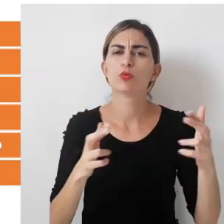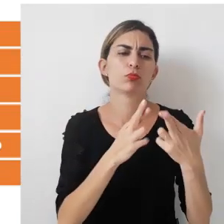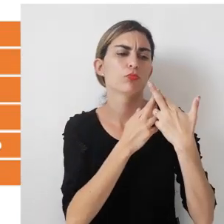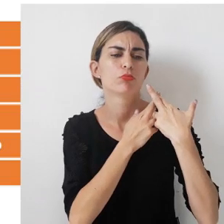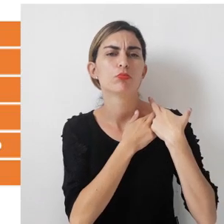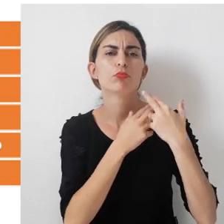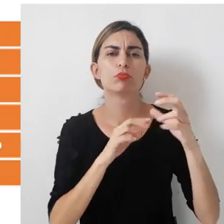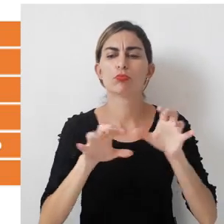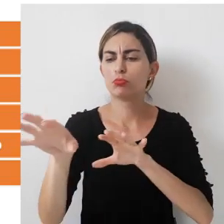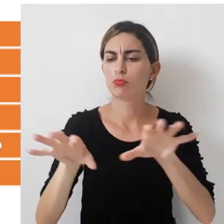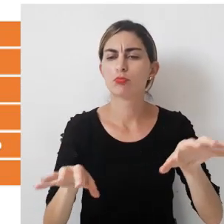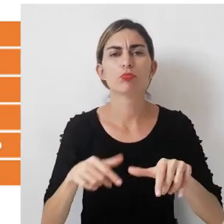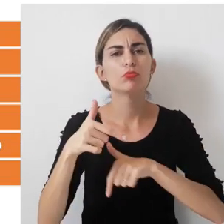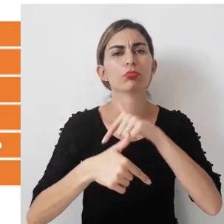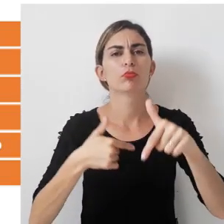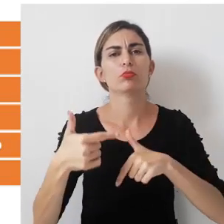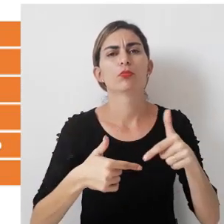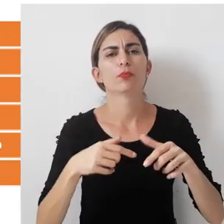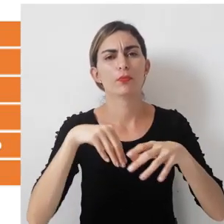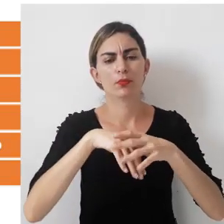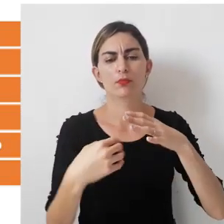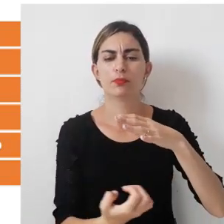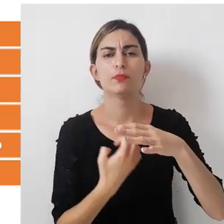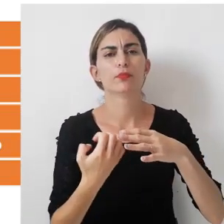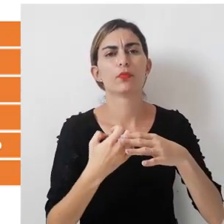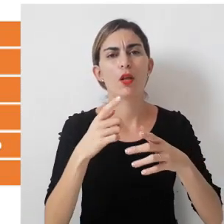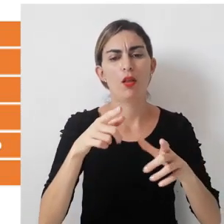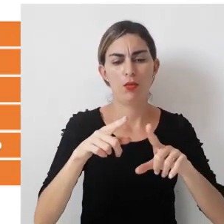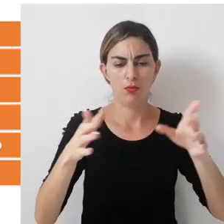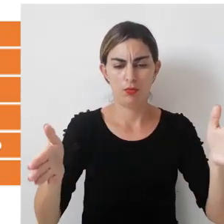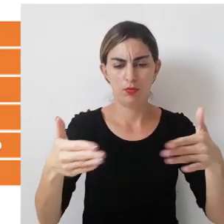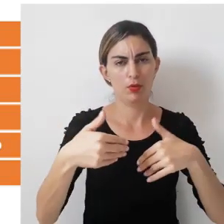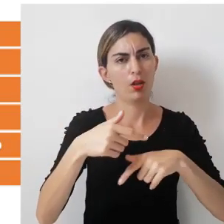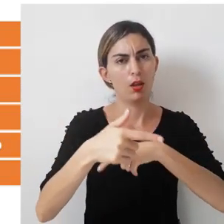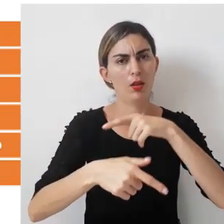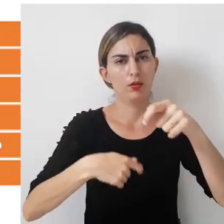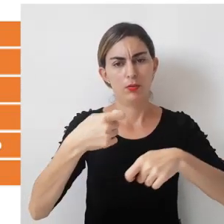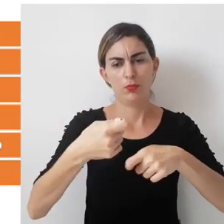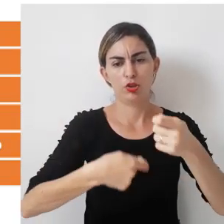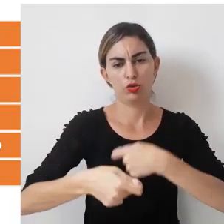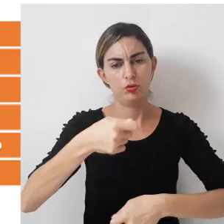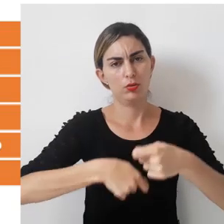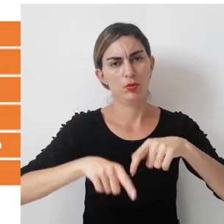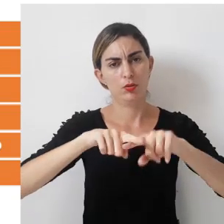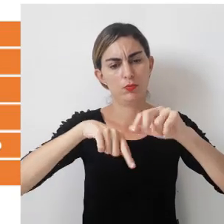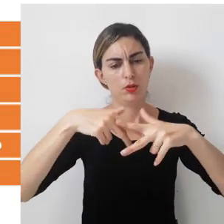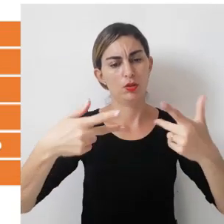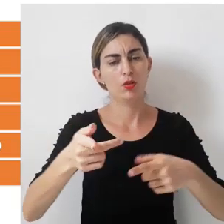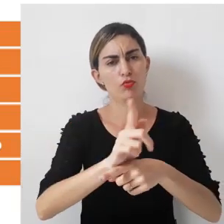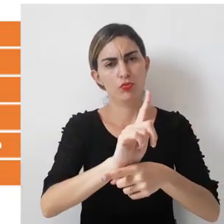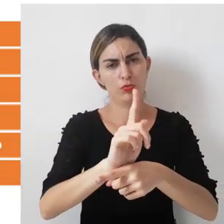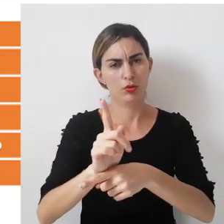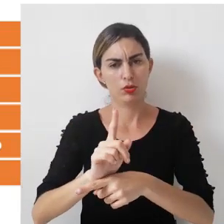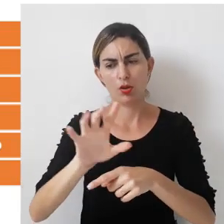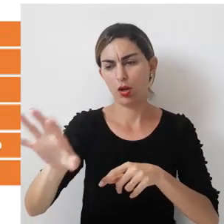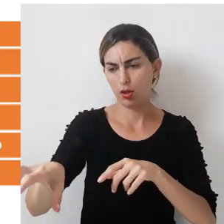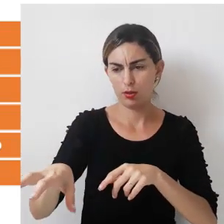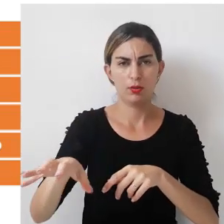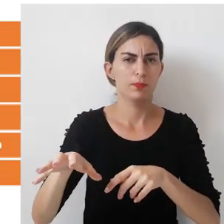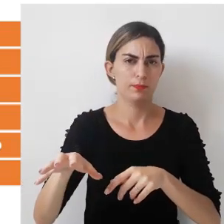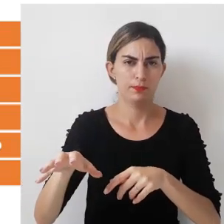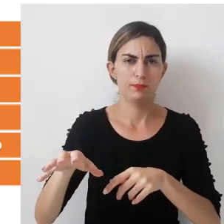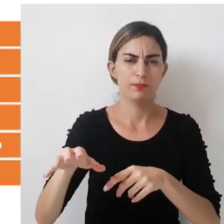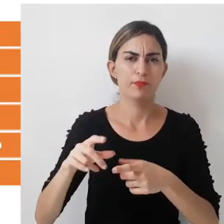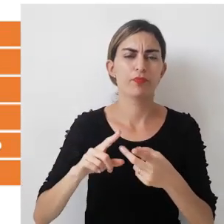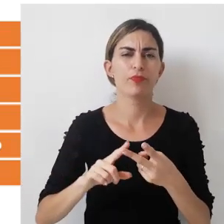funções presentes nessa atividade, neste departamento de administração de materiais? A gestão, a área de